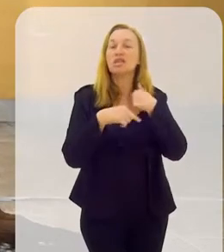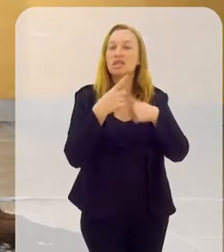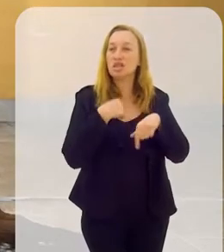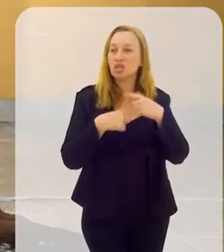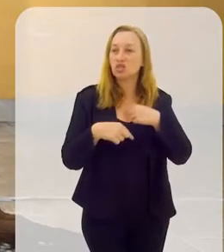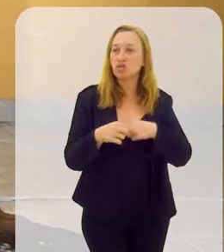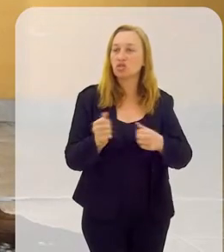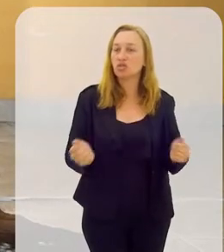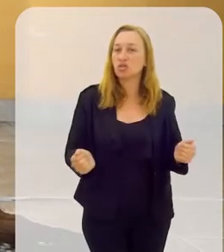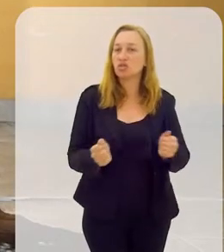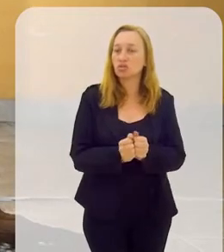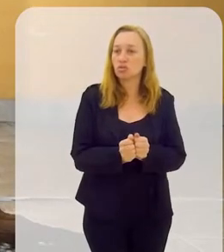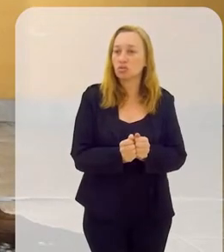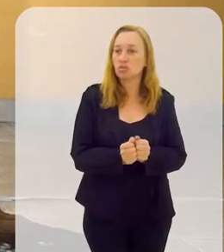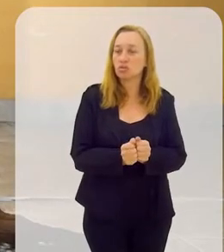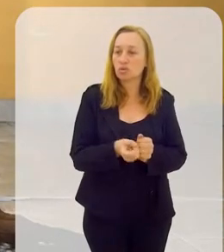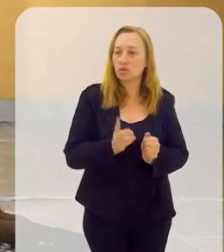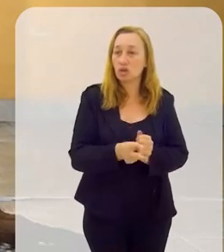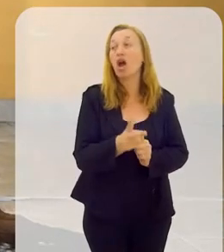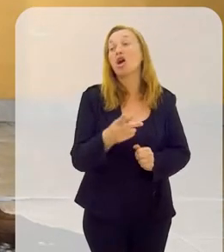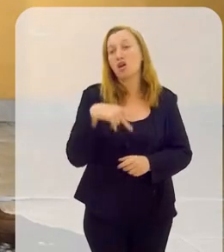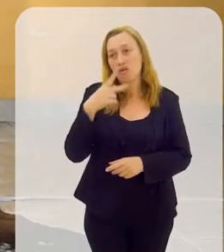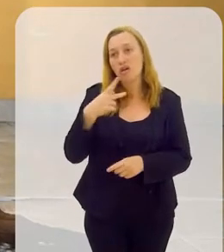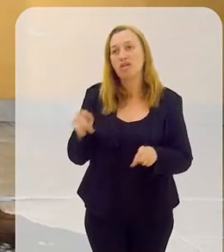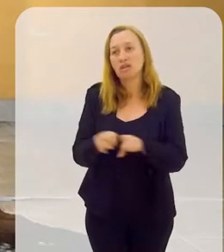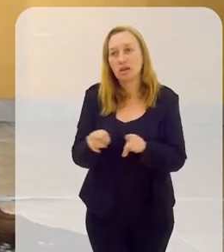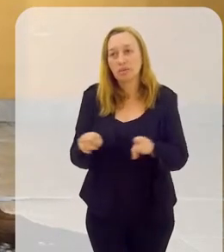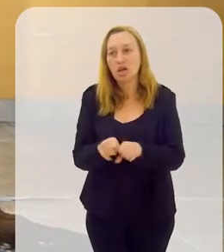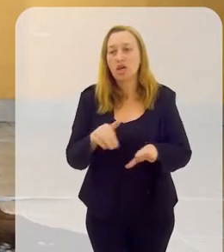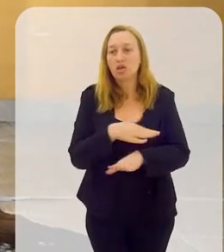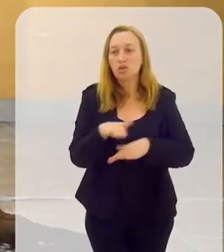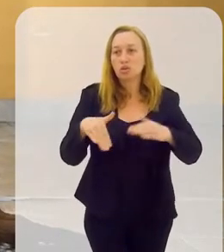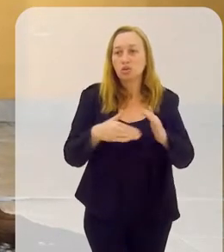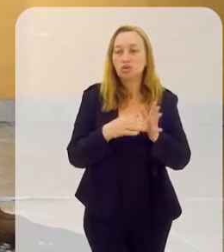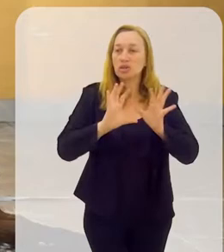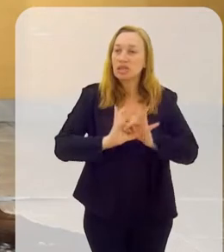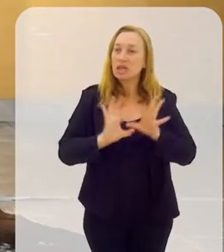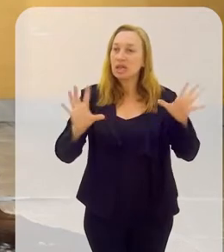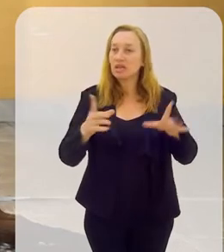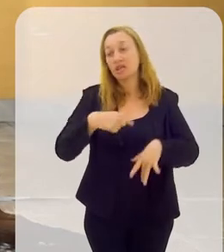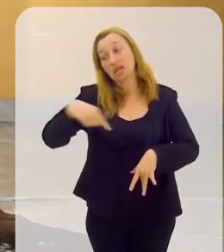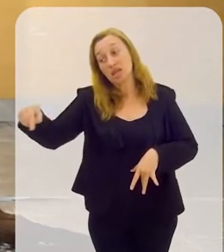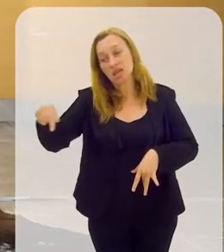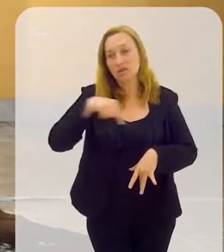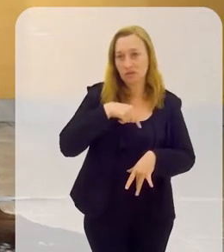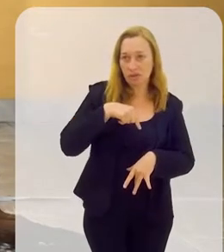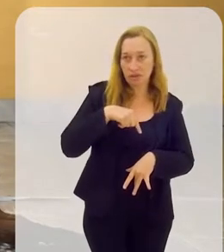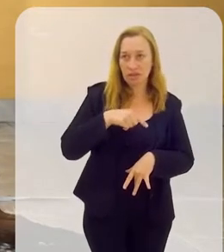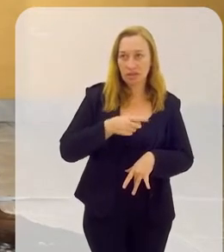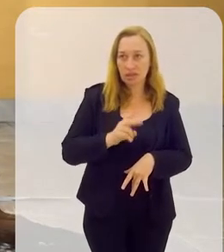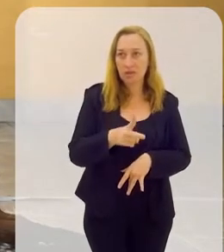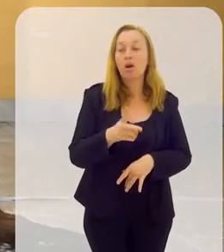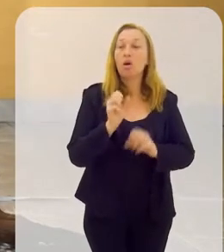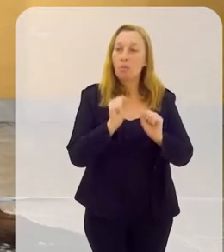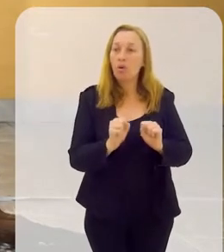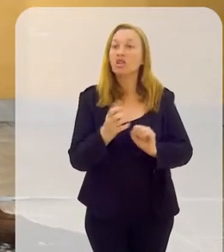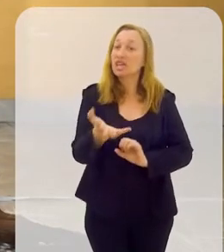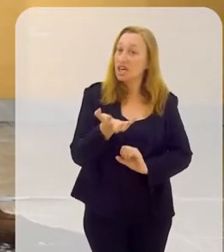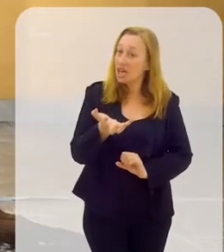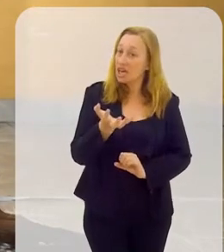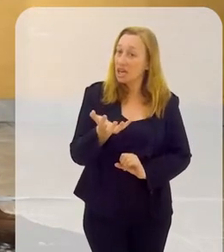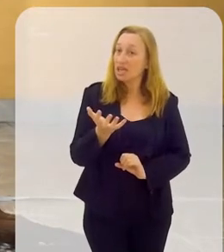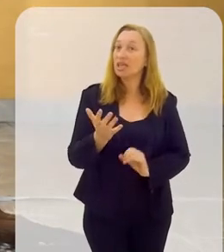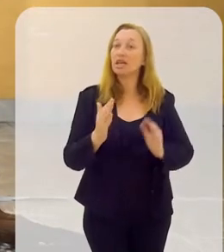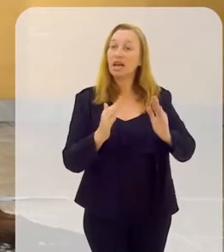a vontade de estar. Porque eu sempre digo também que todos nós temos o livre-arbítrio de ir e vir. Você pode